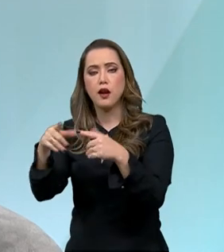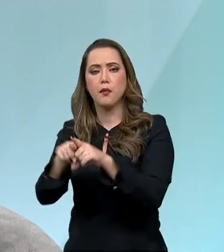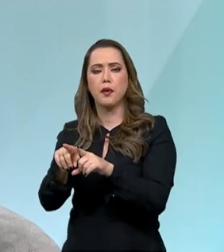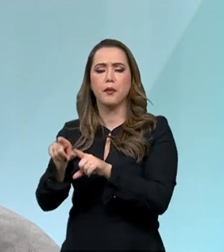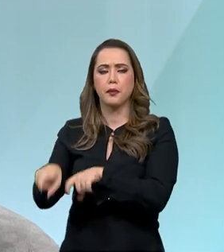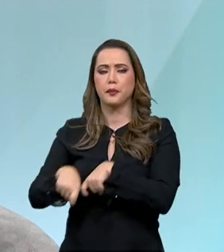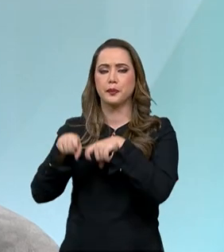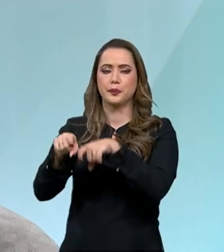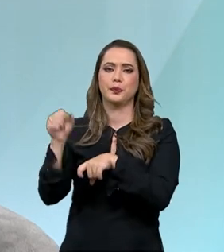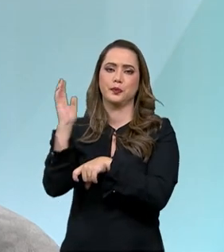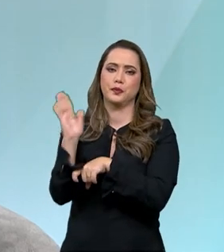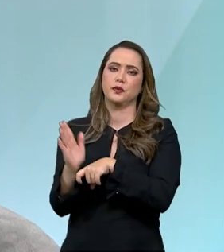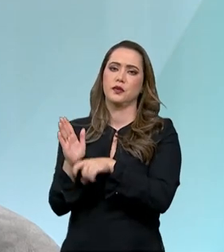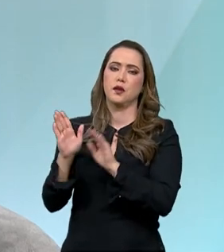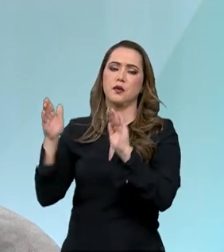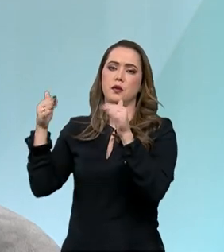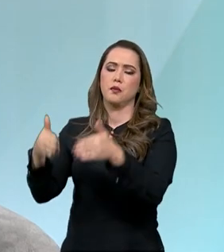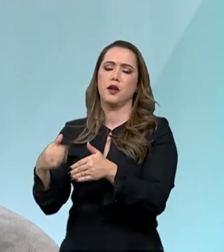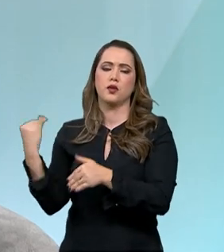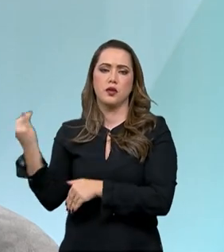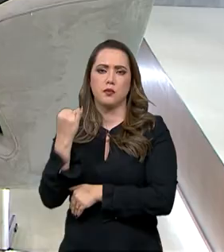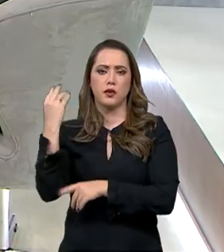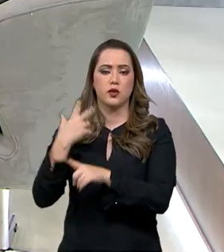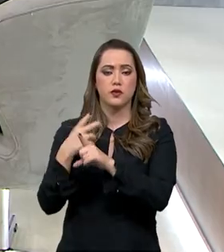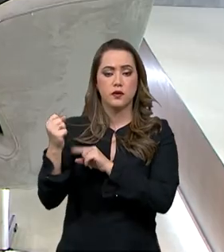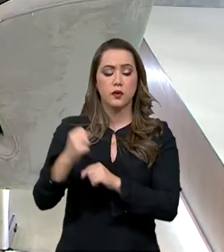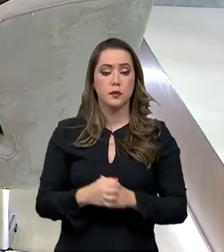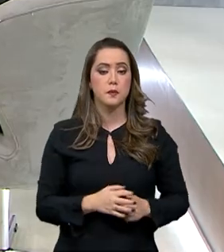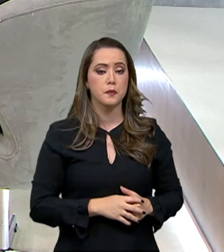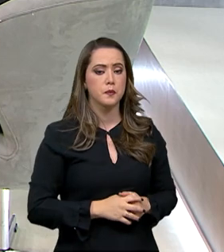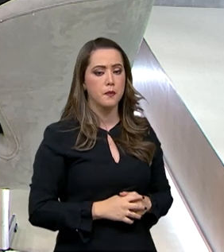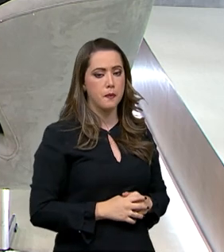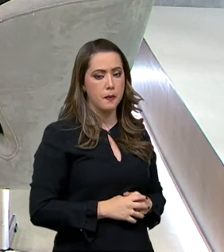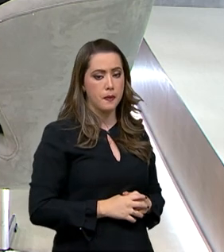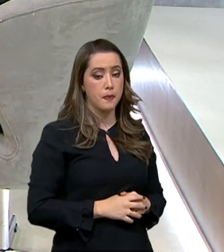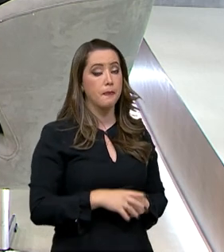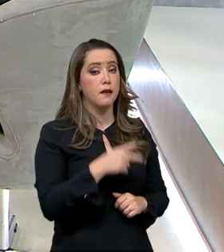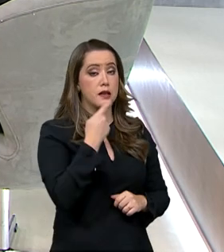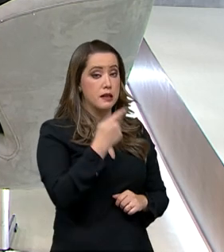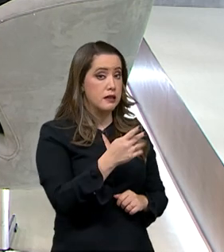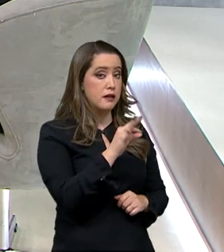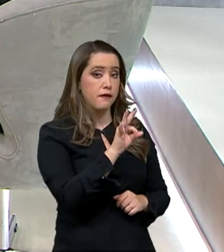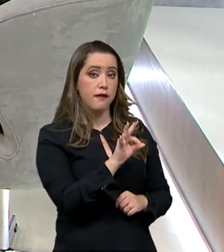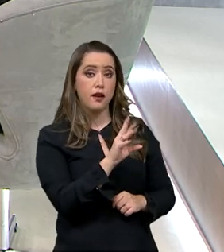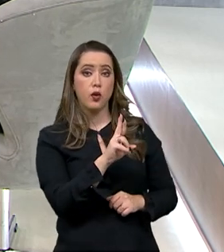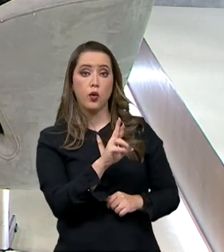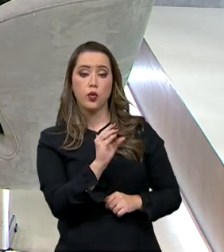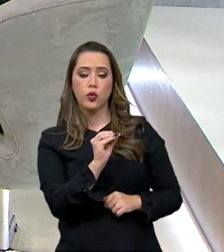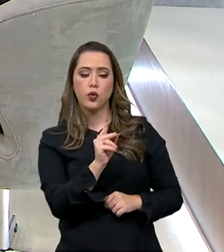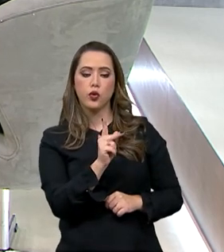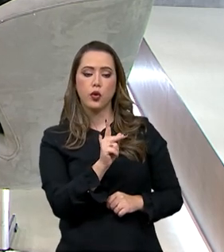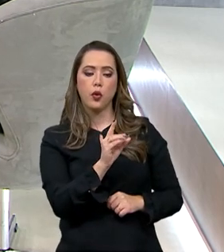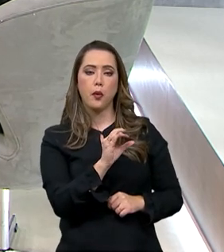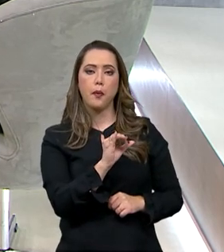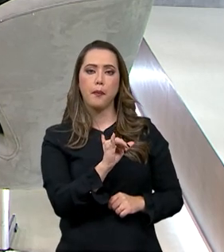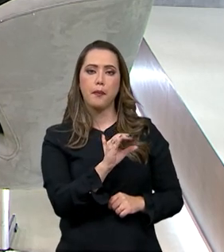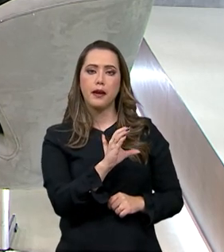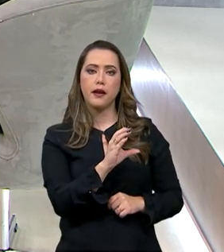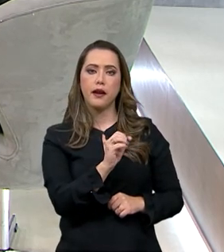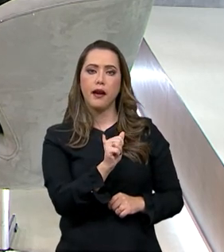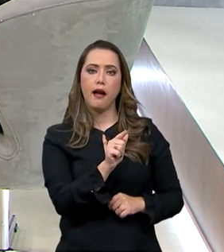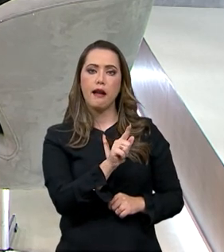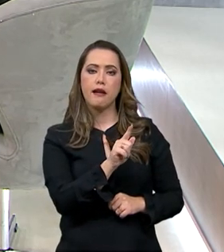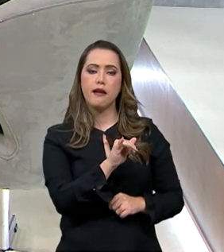são parte dessa história de sucesso. Certo. E a senhora mencionou a tropicalização de cultivos, né? E a soja é caso de